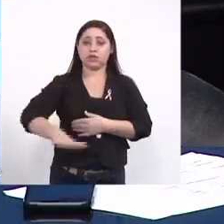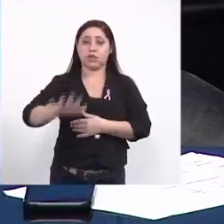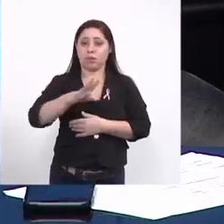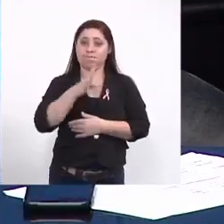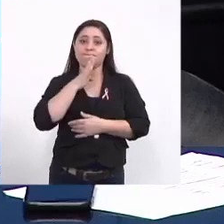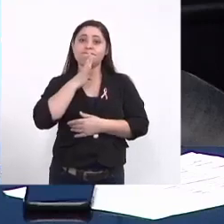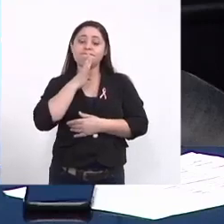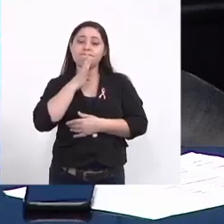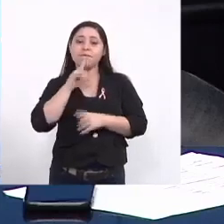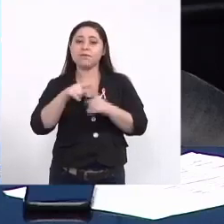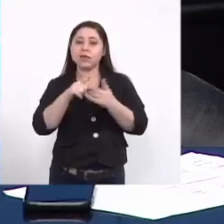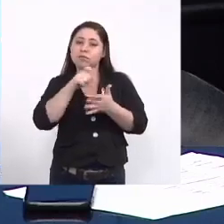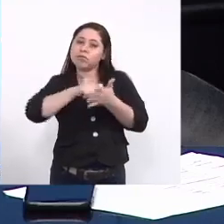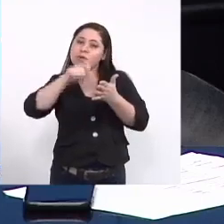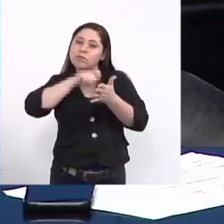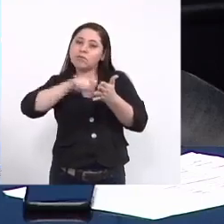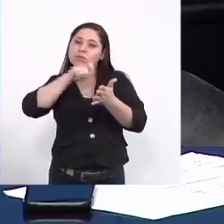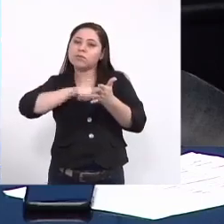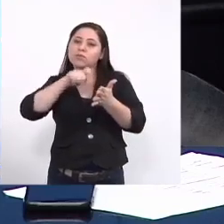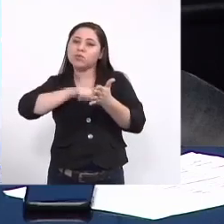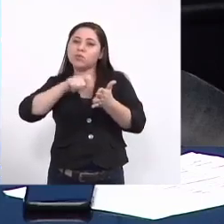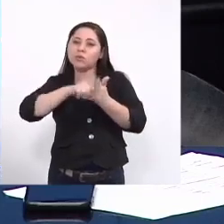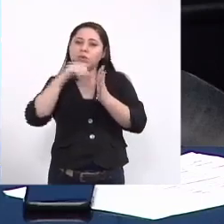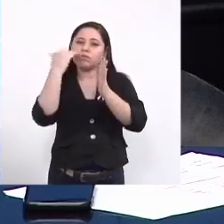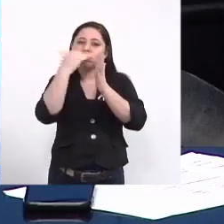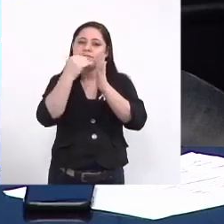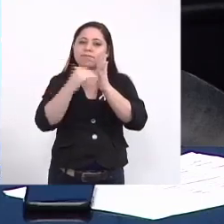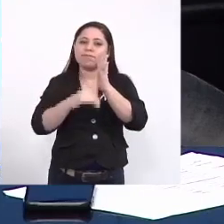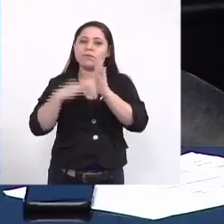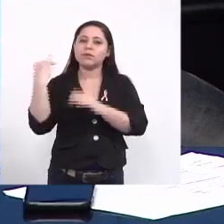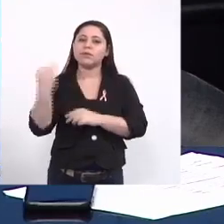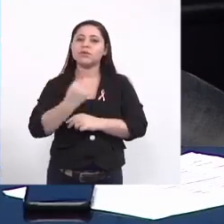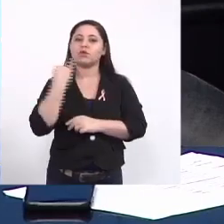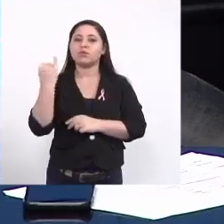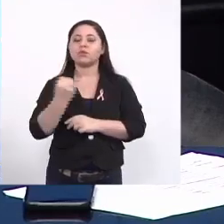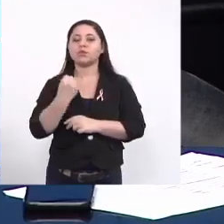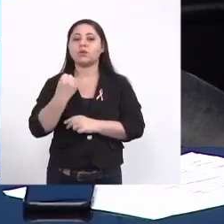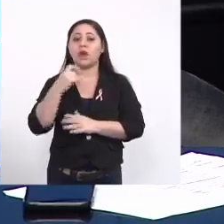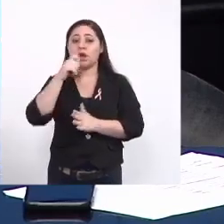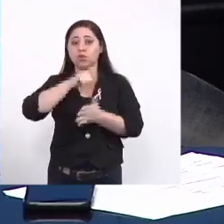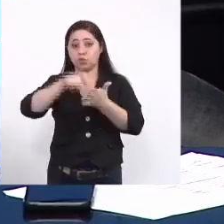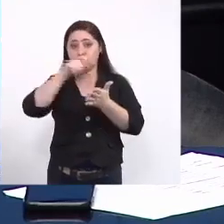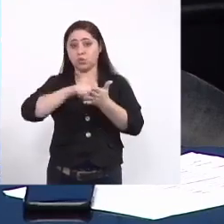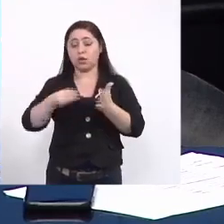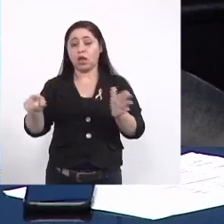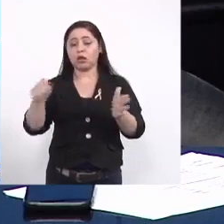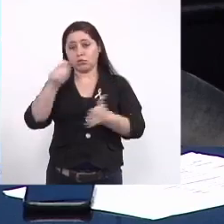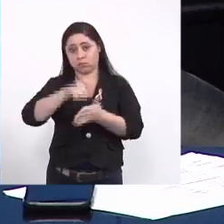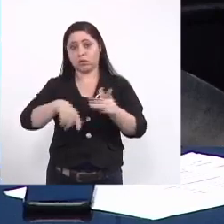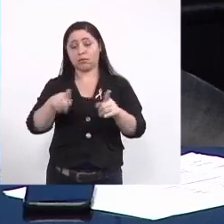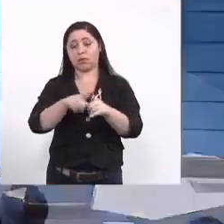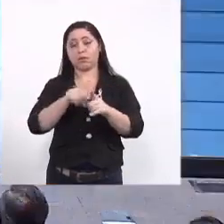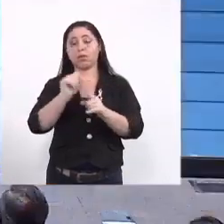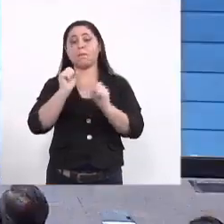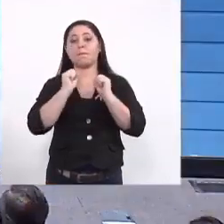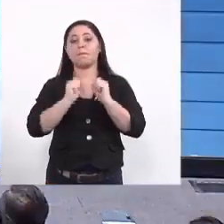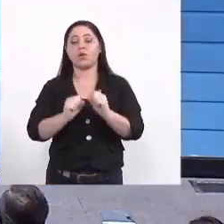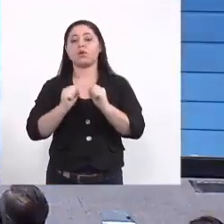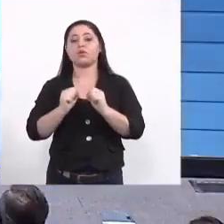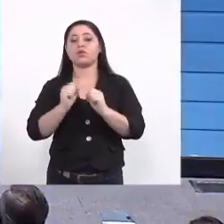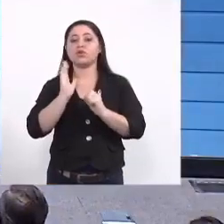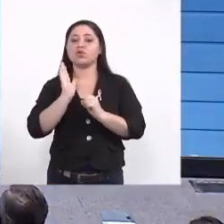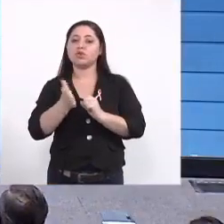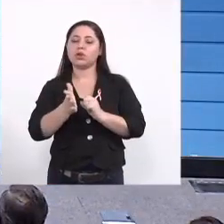ali quietinho mas ele tá anotando os pontos importantes anotar Messias para que nós possamos então